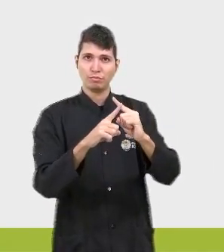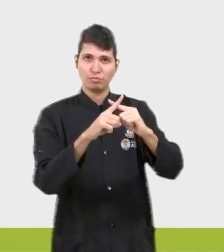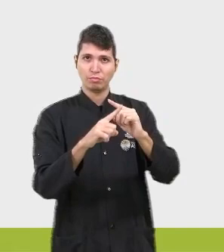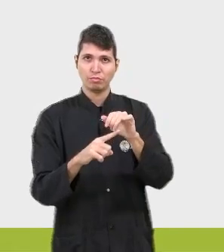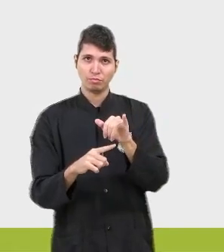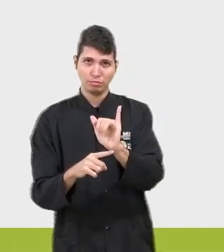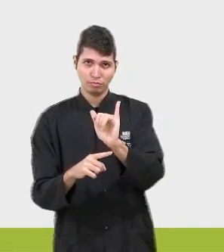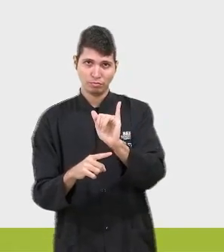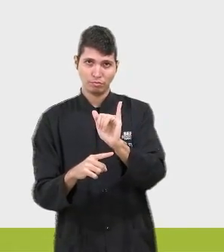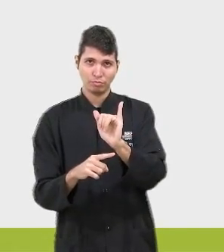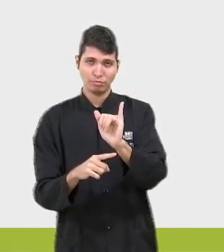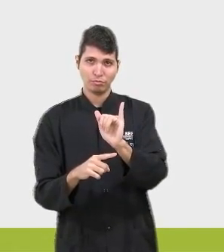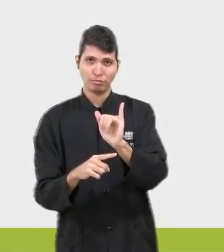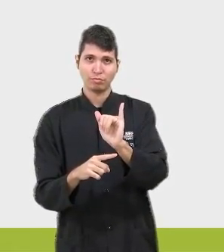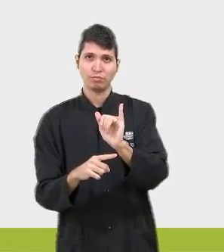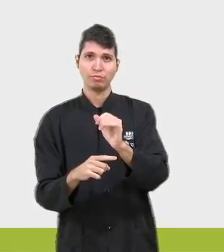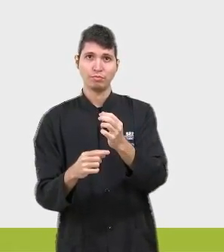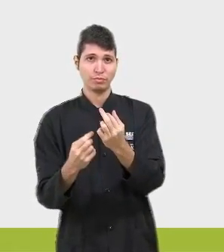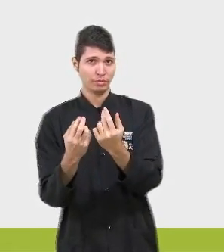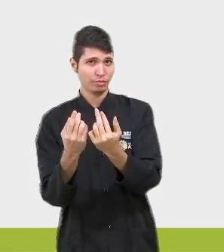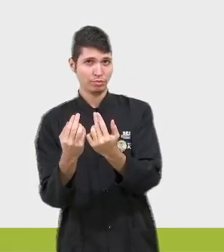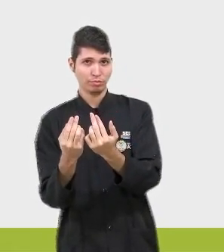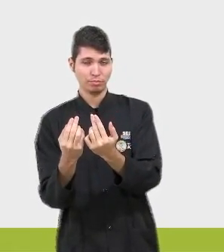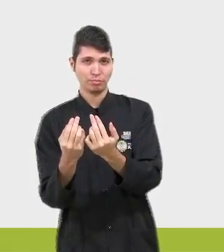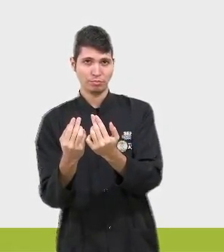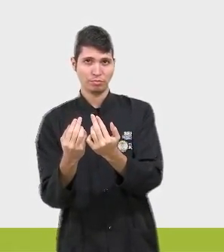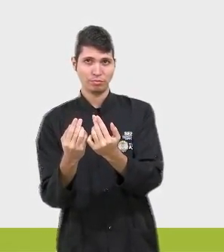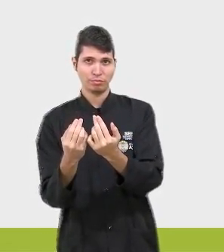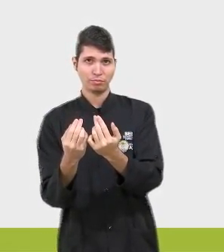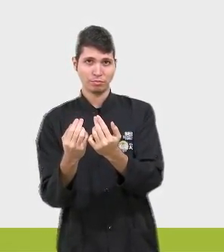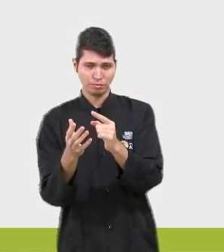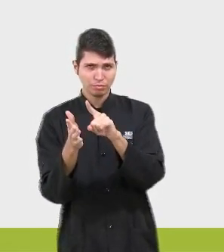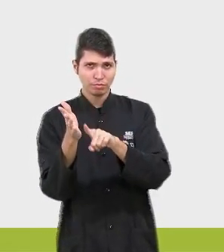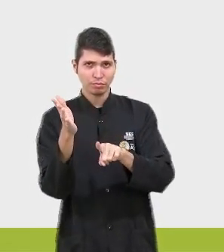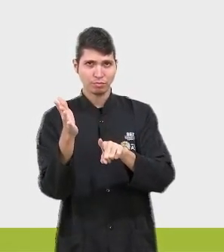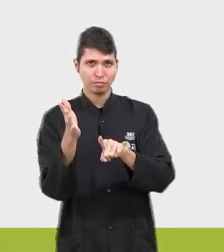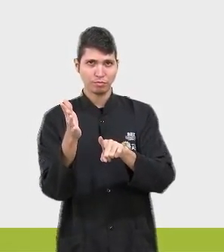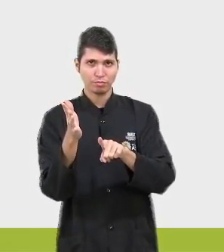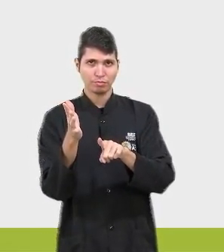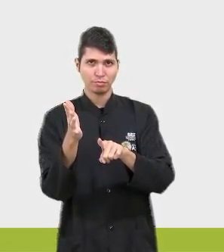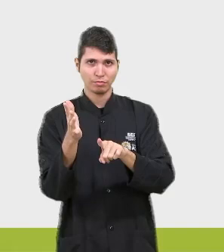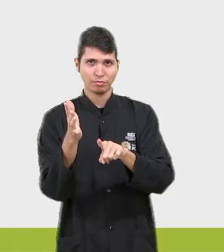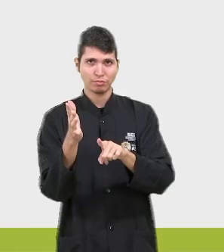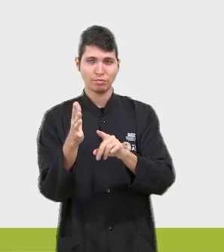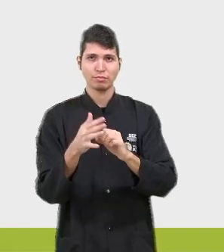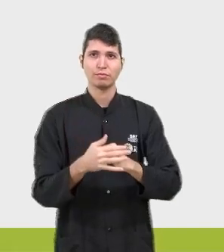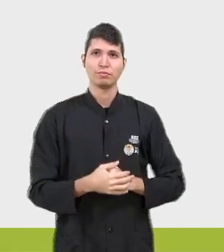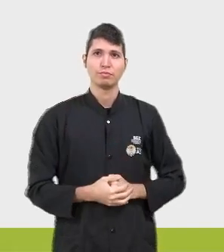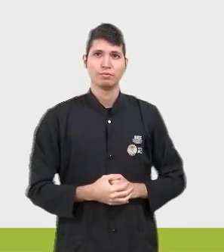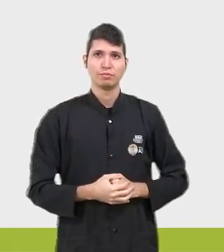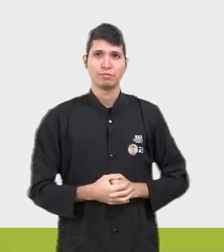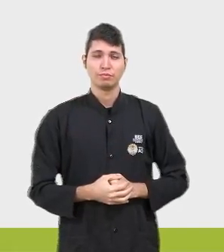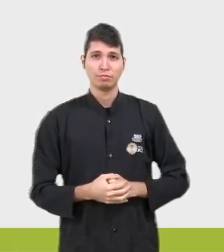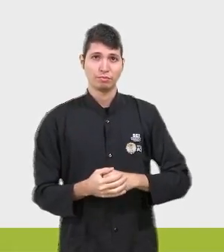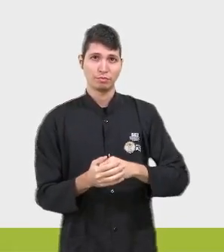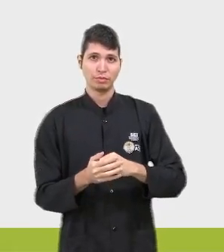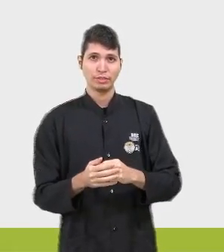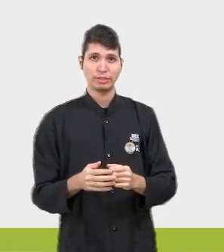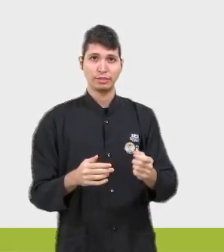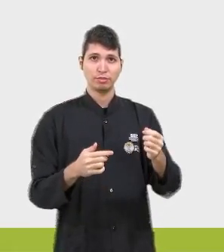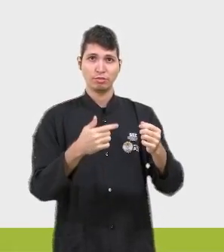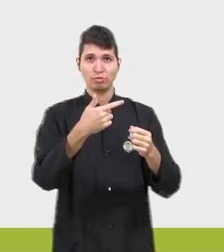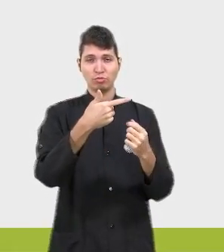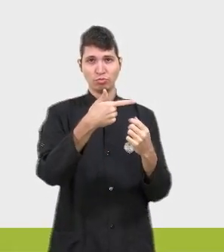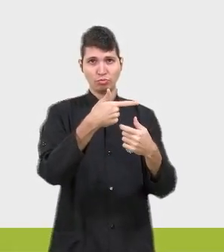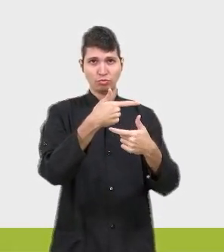2Y, ok? Então, isso é igual a isso. Vamos cancelar? Igualdade entre eles, cancela, divide por 2 no primeiro